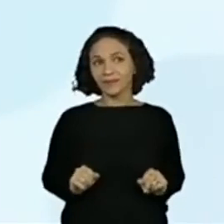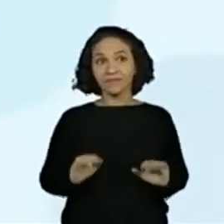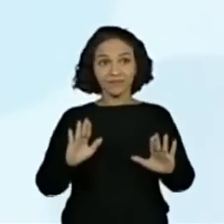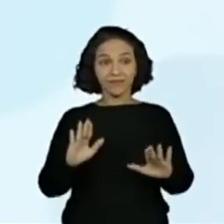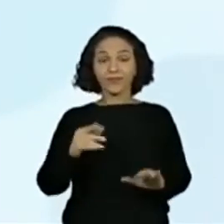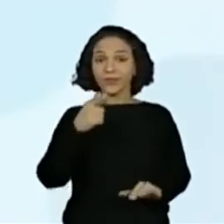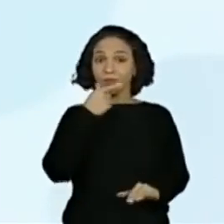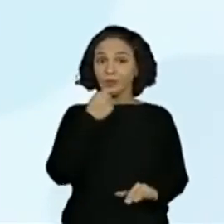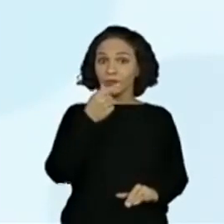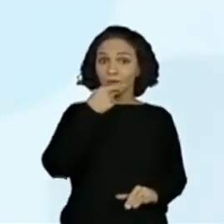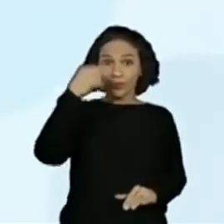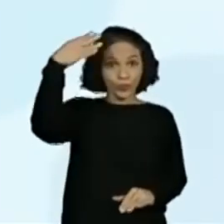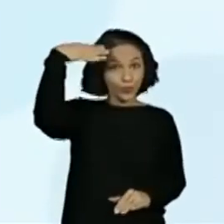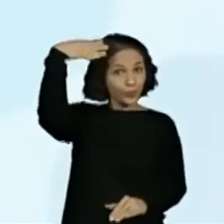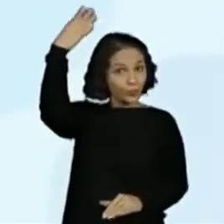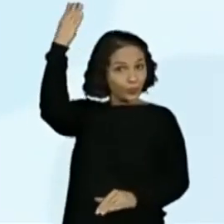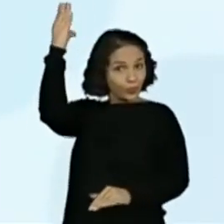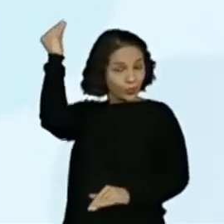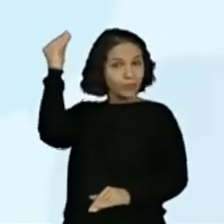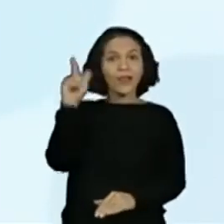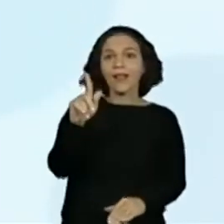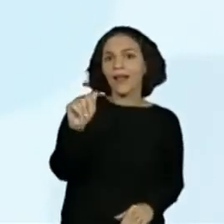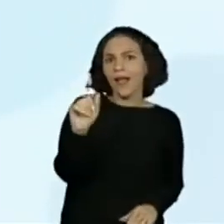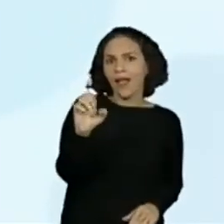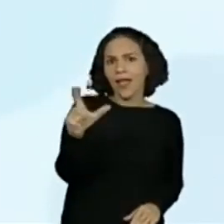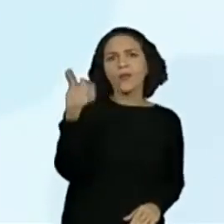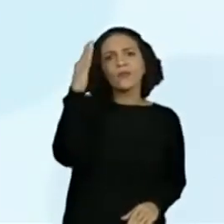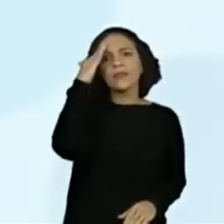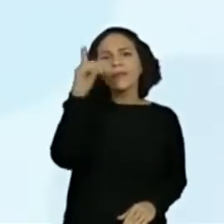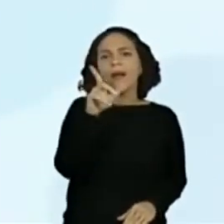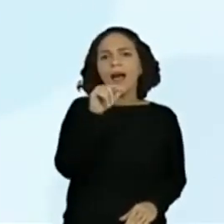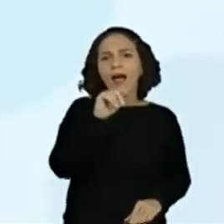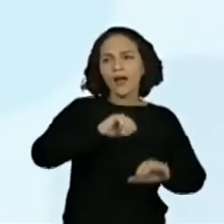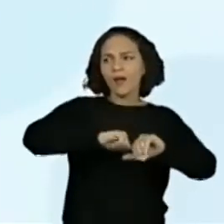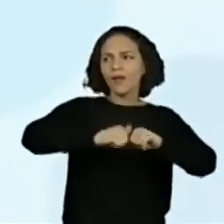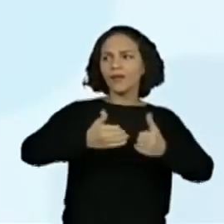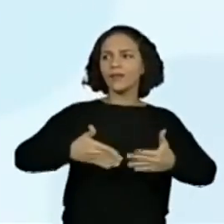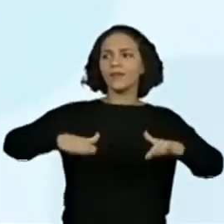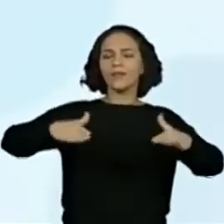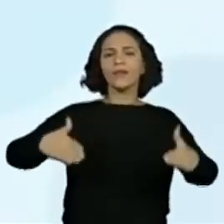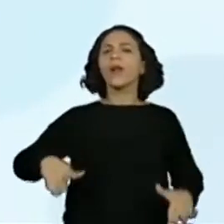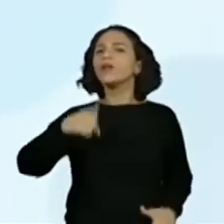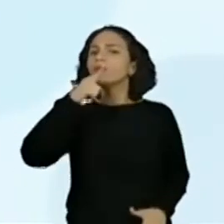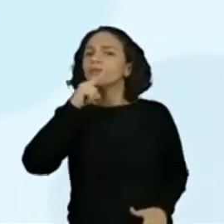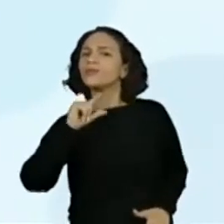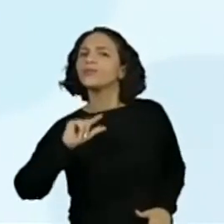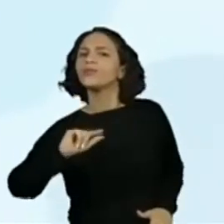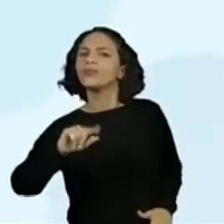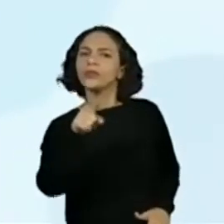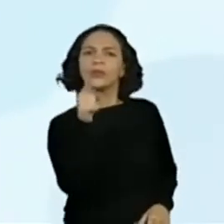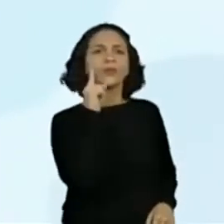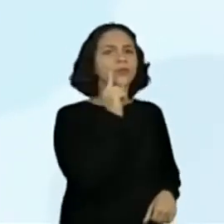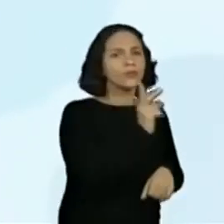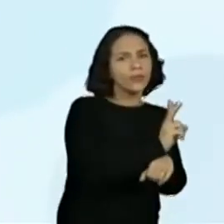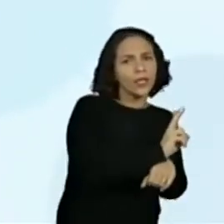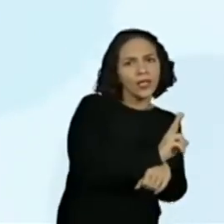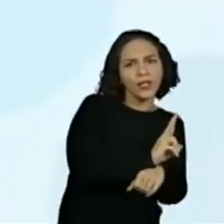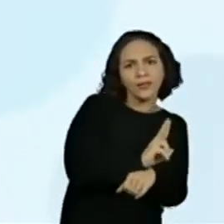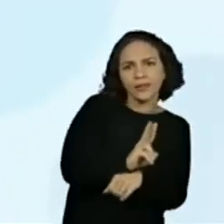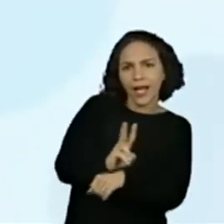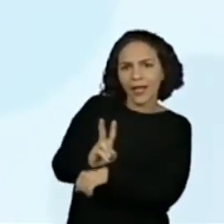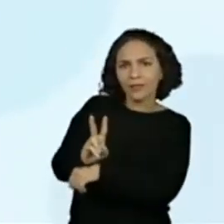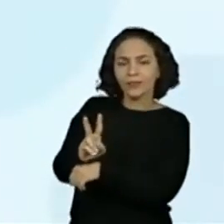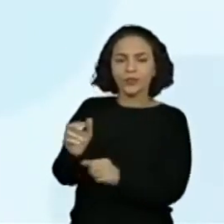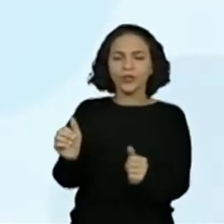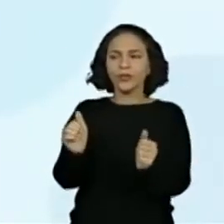mago Gael sabia da magia da água do lago. Por isso, era o guardião dele junto com os